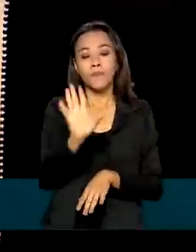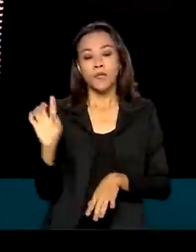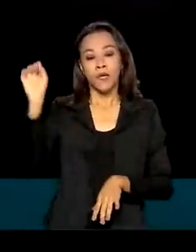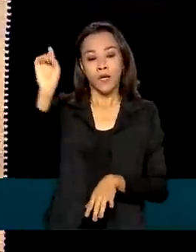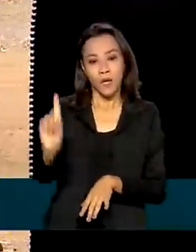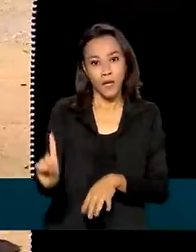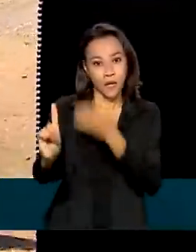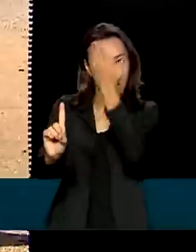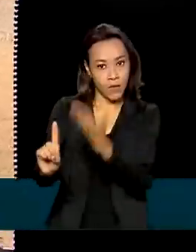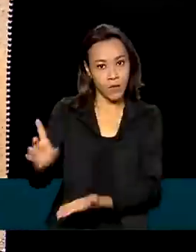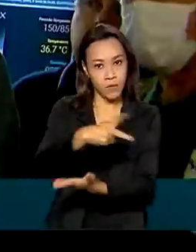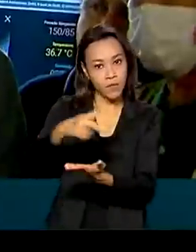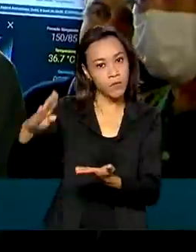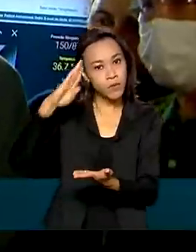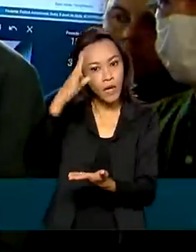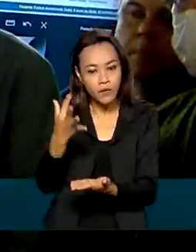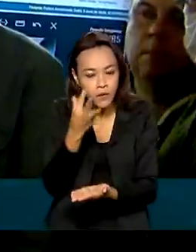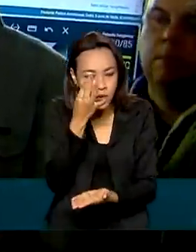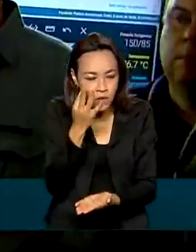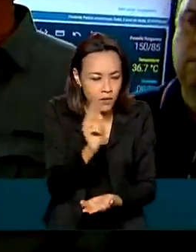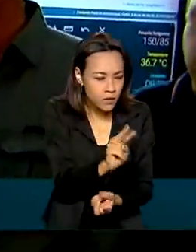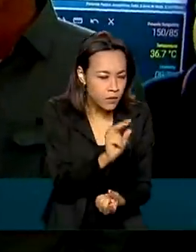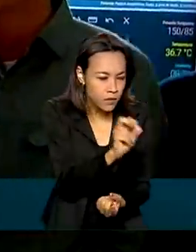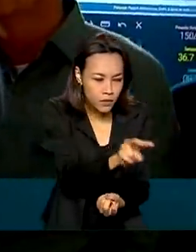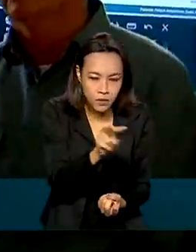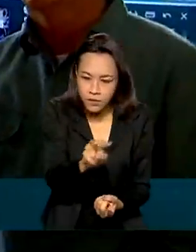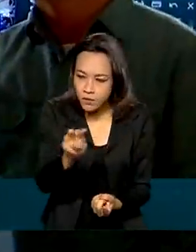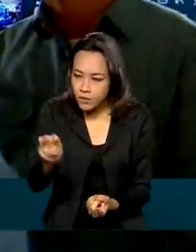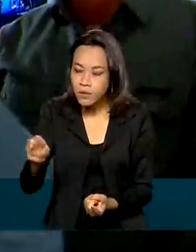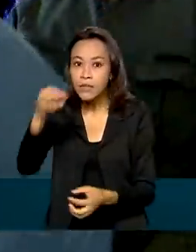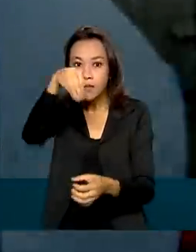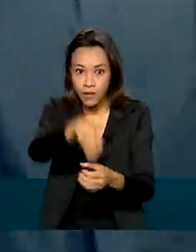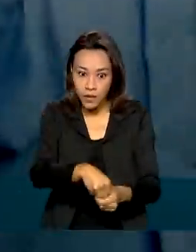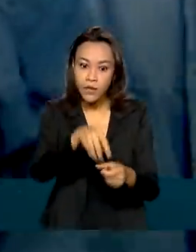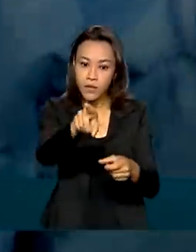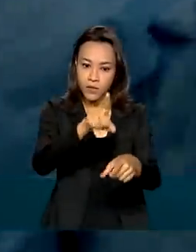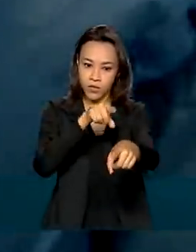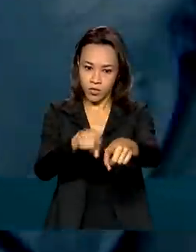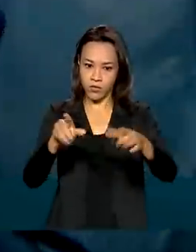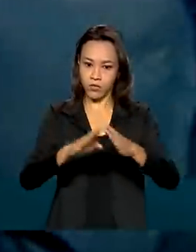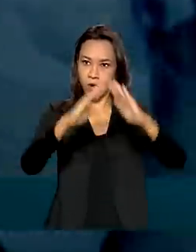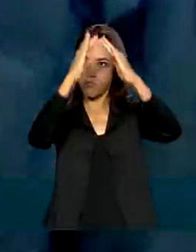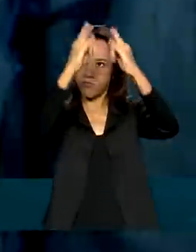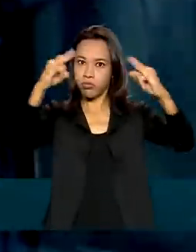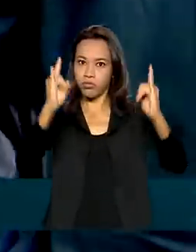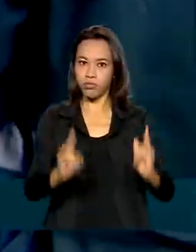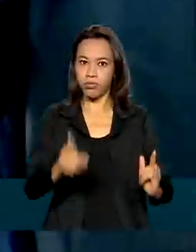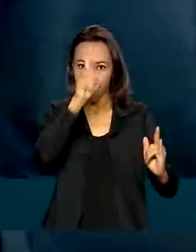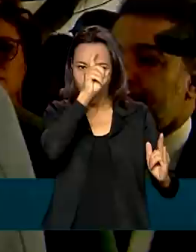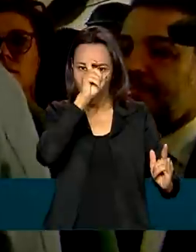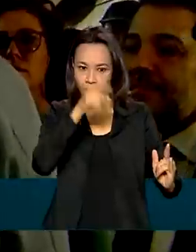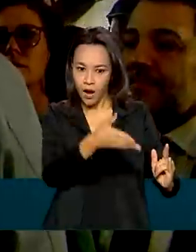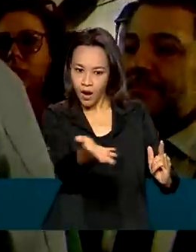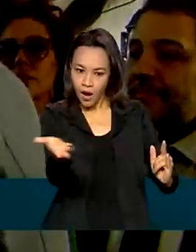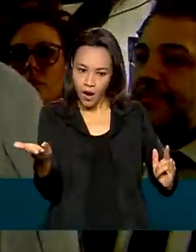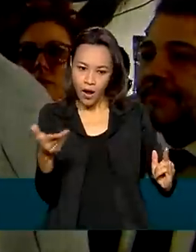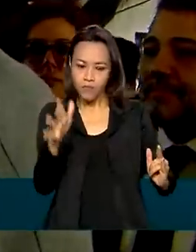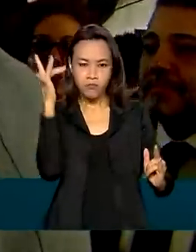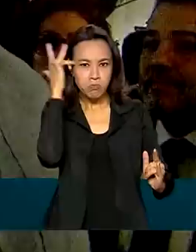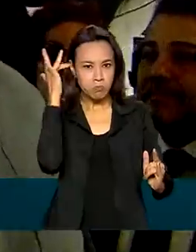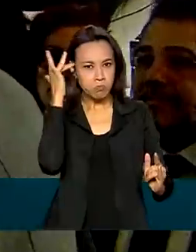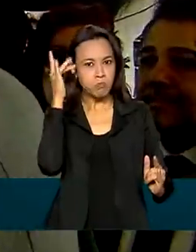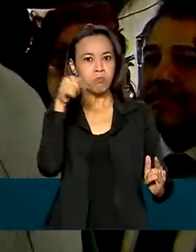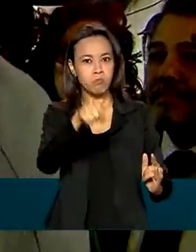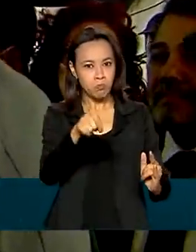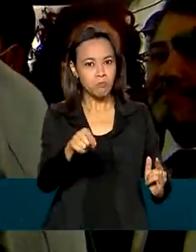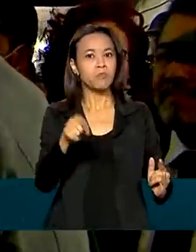de perto a operação de socorro numa viatura UTI, capaz de realizar cirurgias de emergência. Ele conheceu o modelo mais avançado